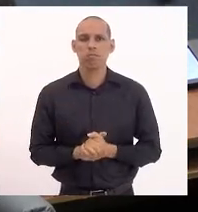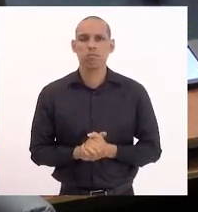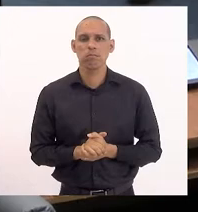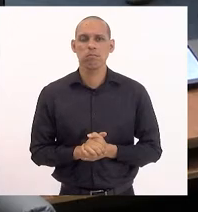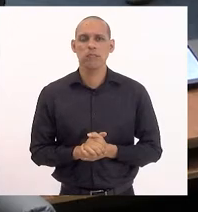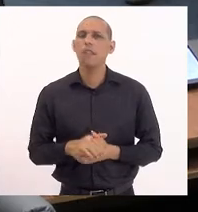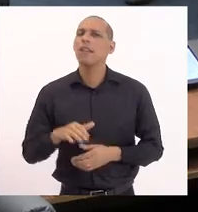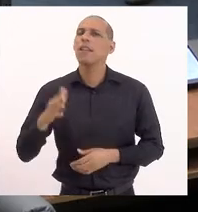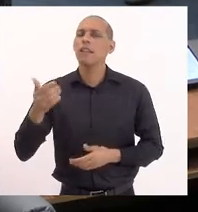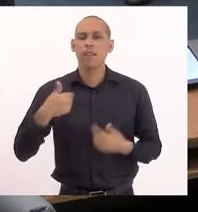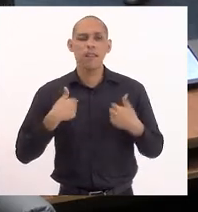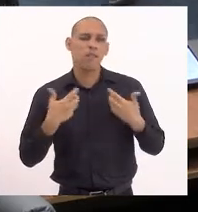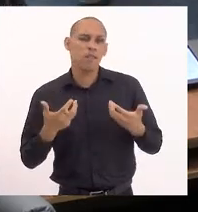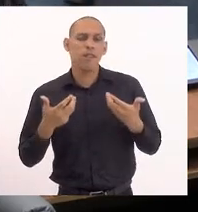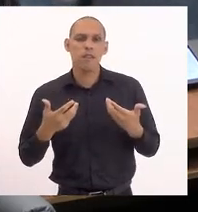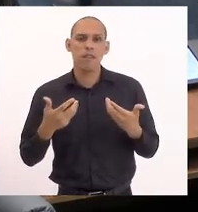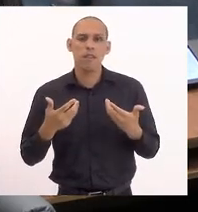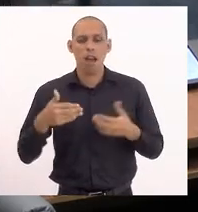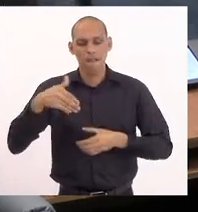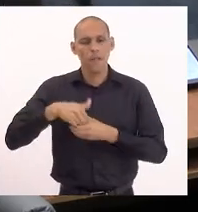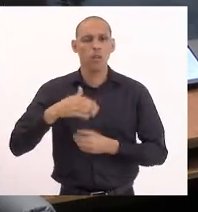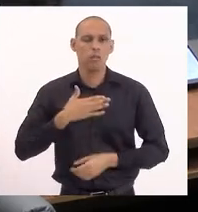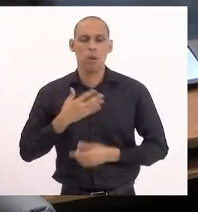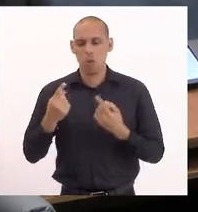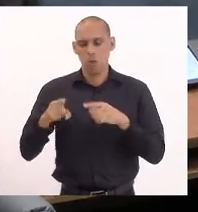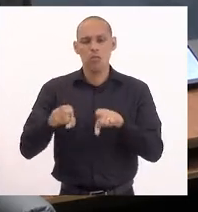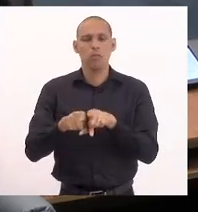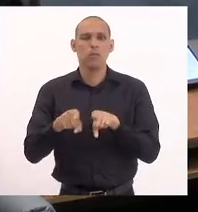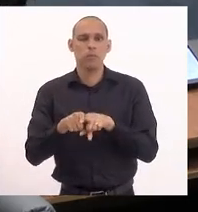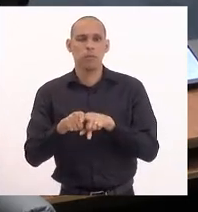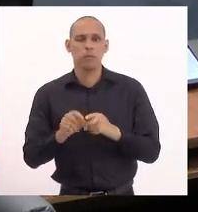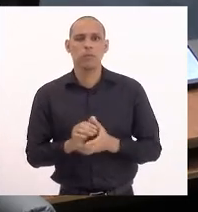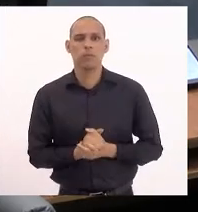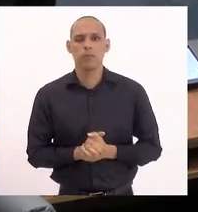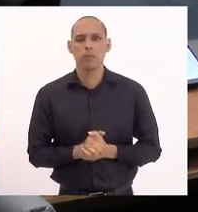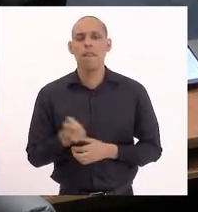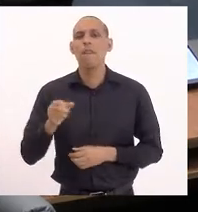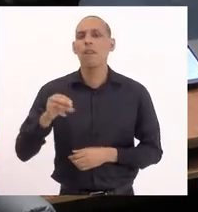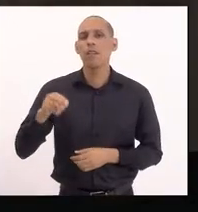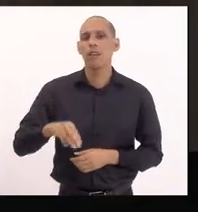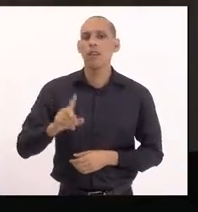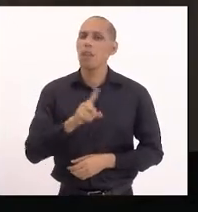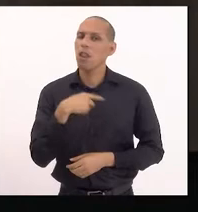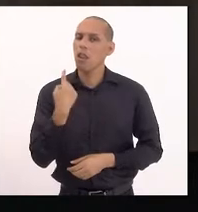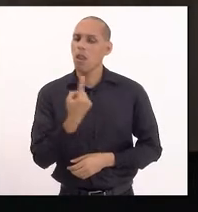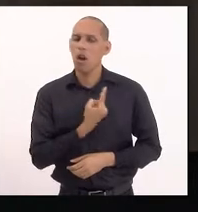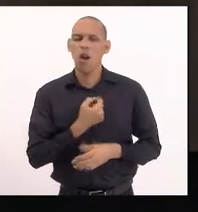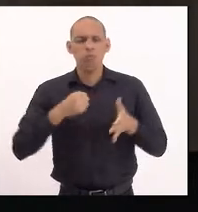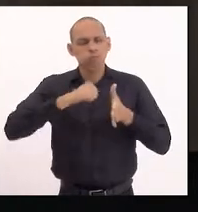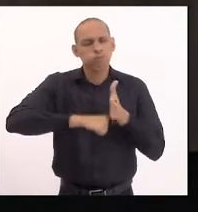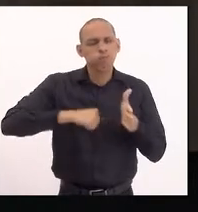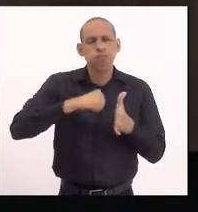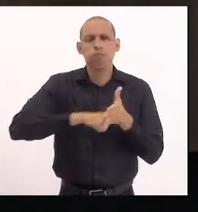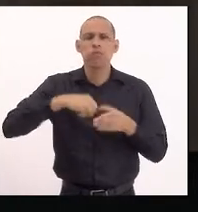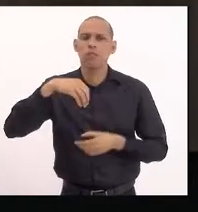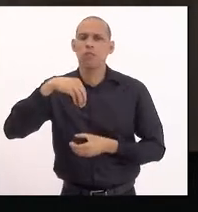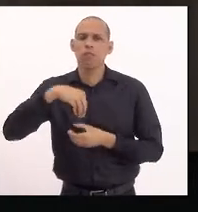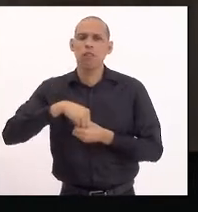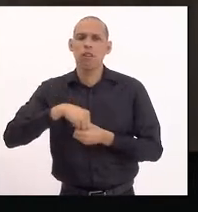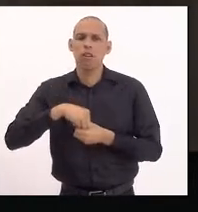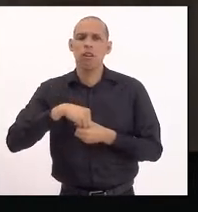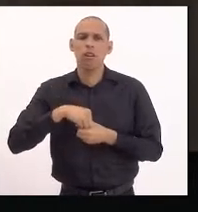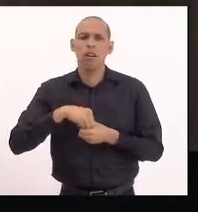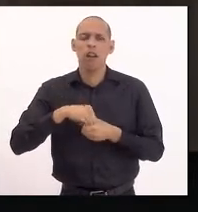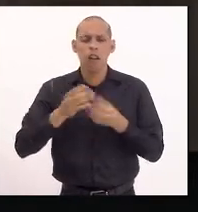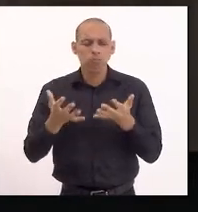então, também queria consignar meu voto contrário, a quem... nós que lutamos aqui dentro pela inclusão